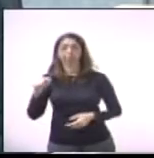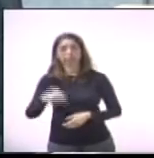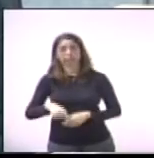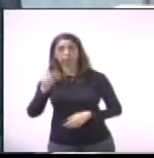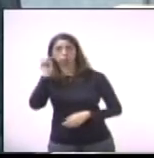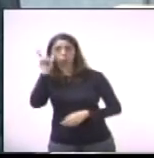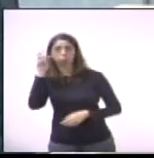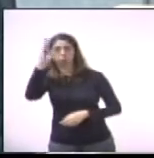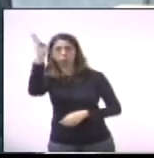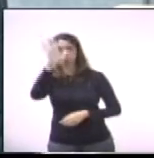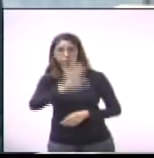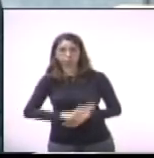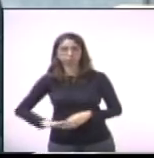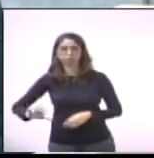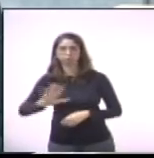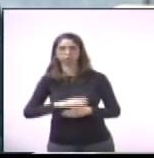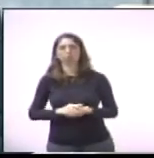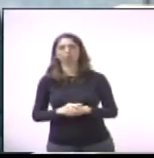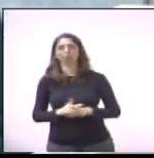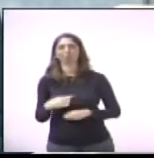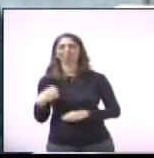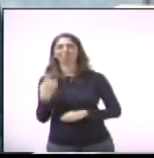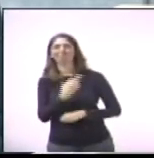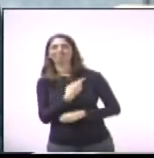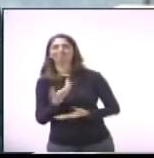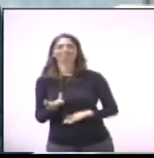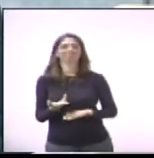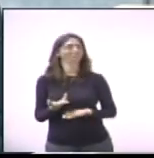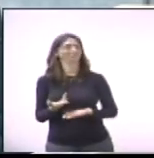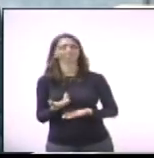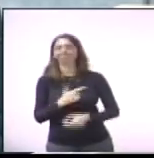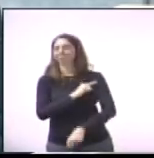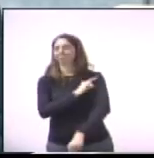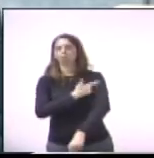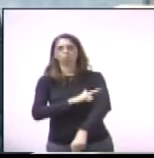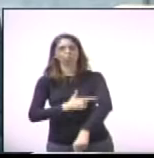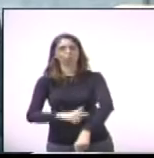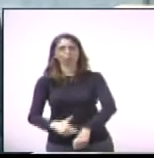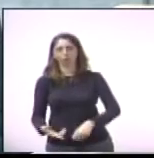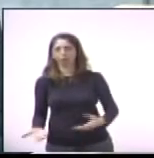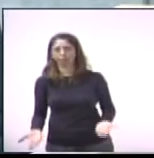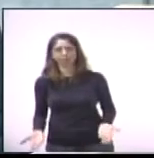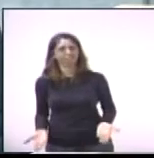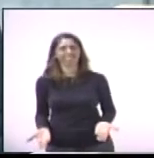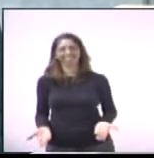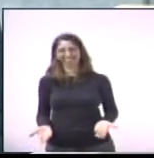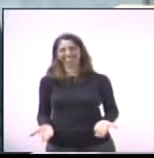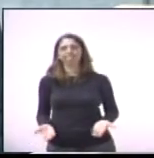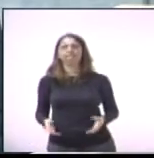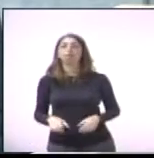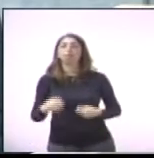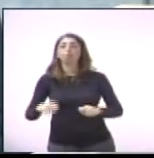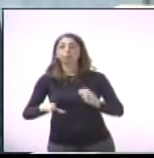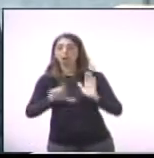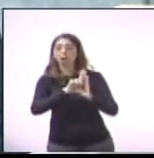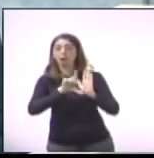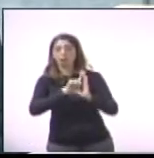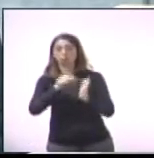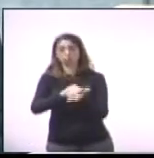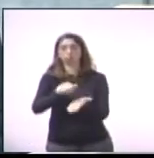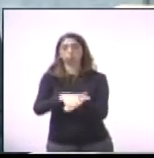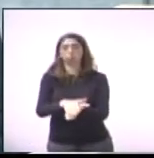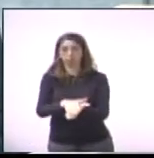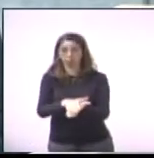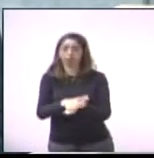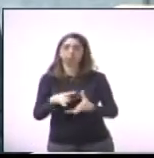nós só respeitamos o próximo quando tem uma lei que pune, ou quando deveria ser, na verdade, uma